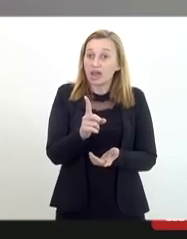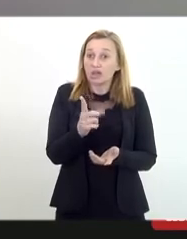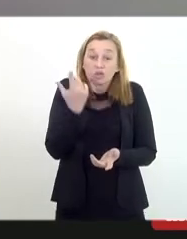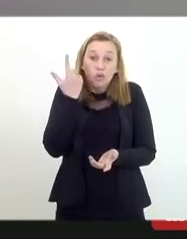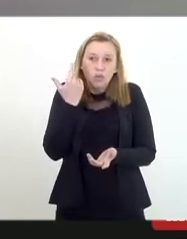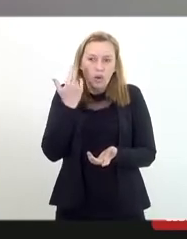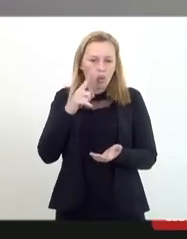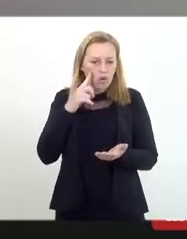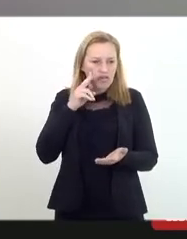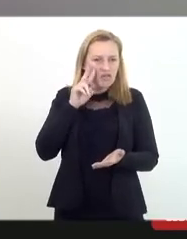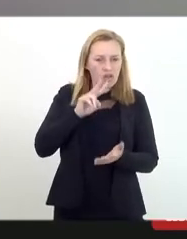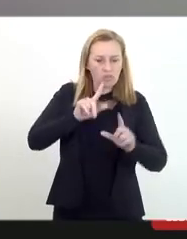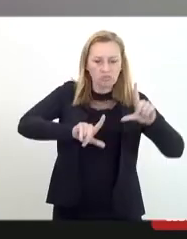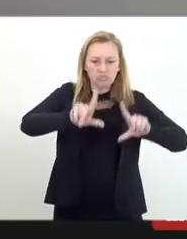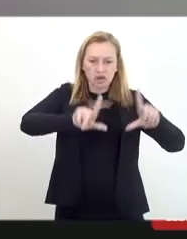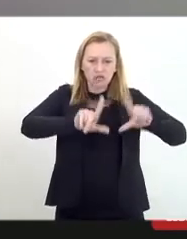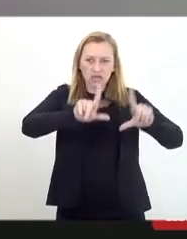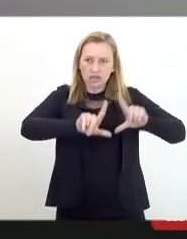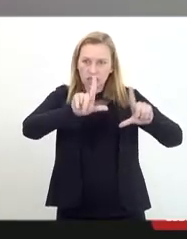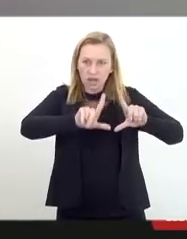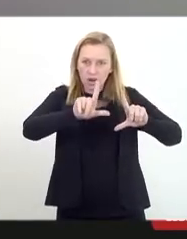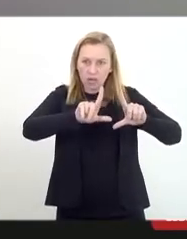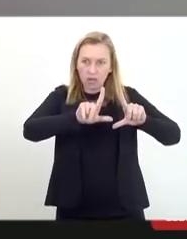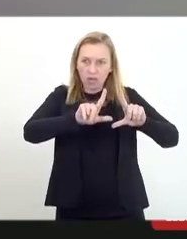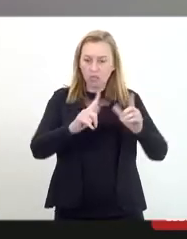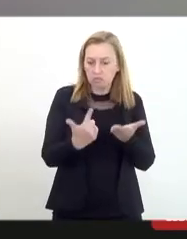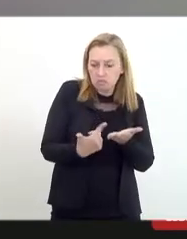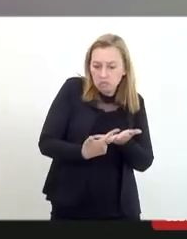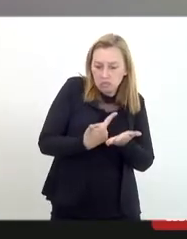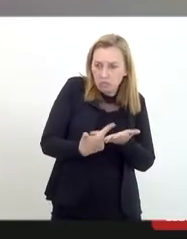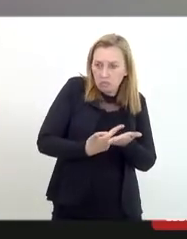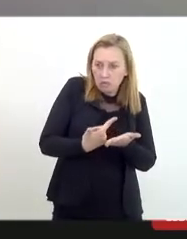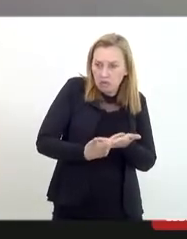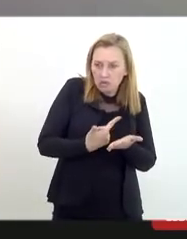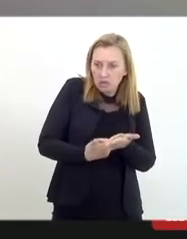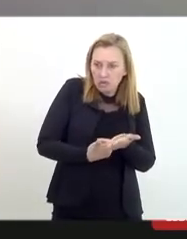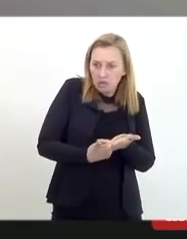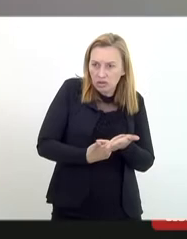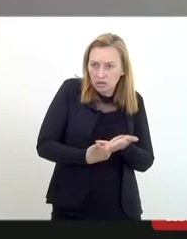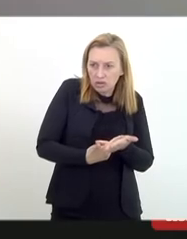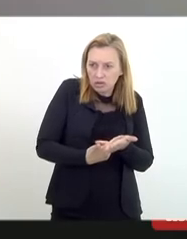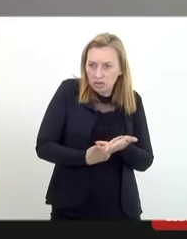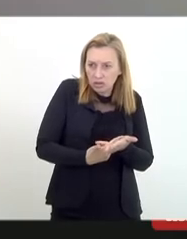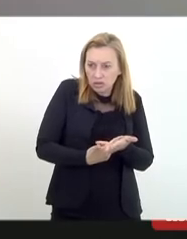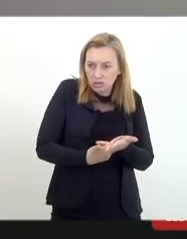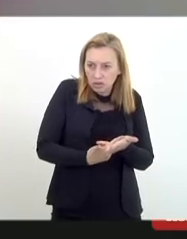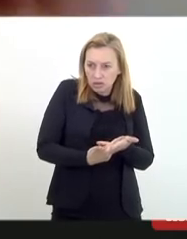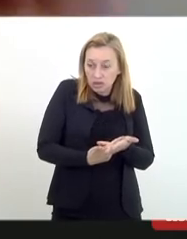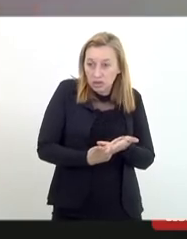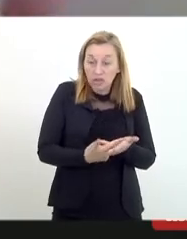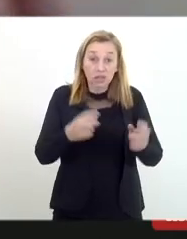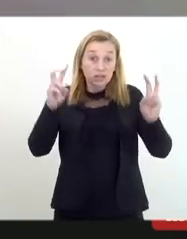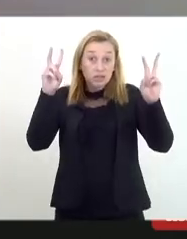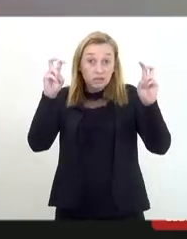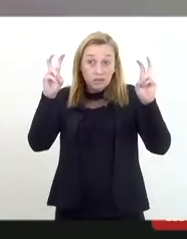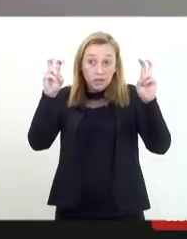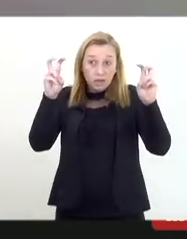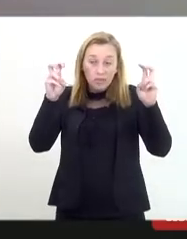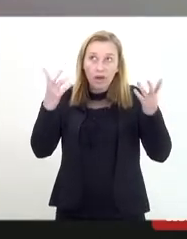ligarmos uma televisão, nós pegarmos um livro e sob, isso está muito em voga, sob